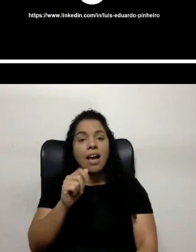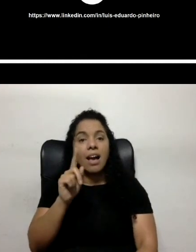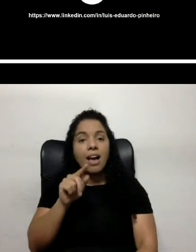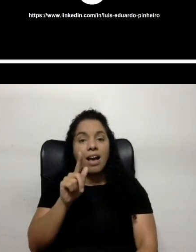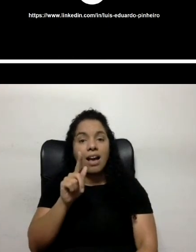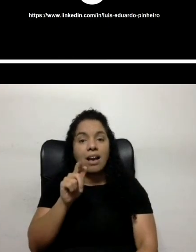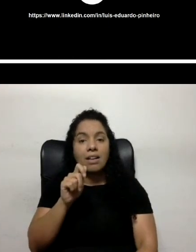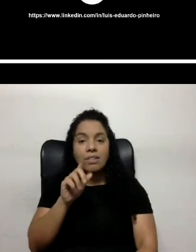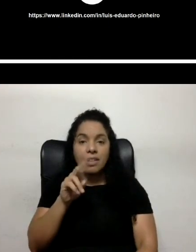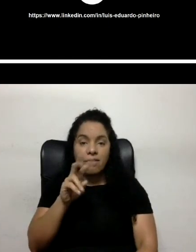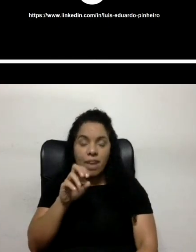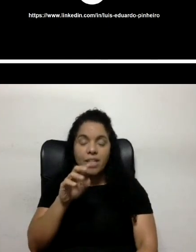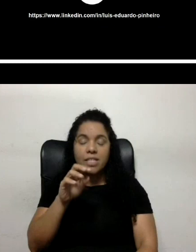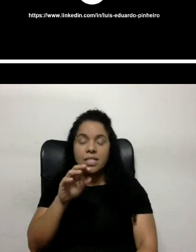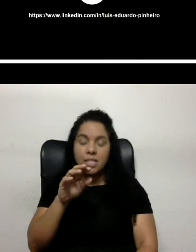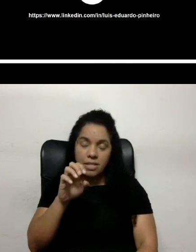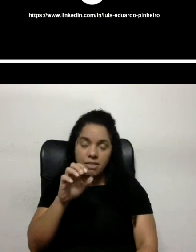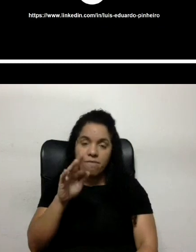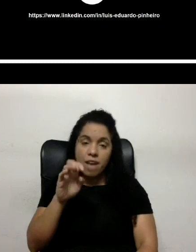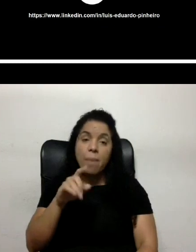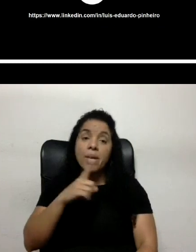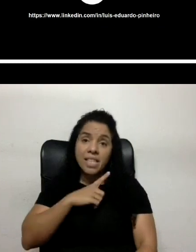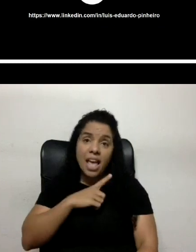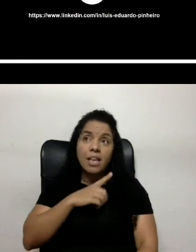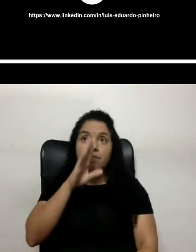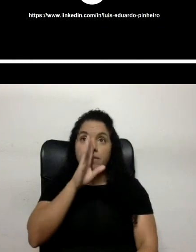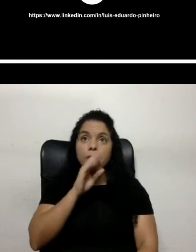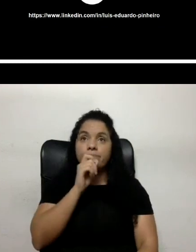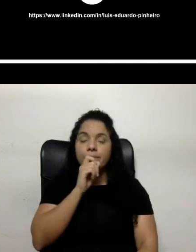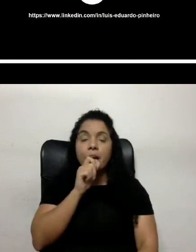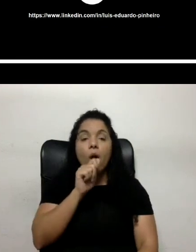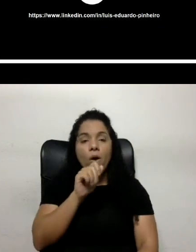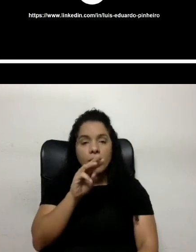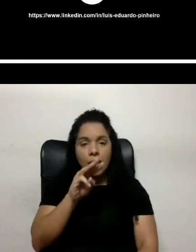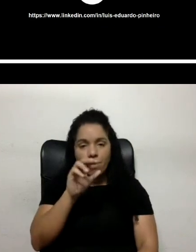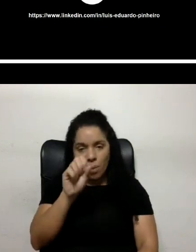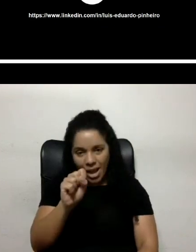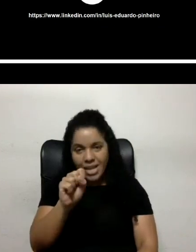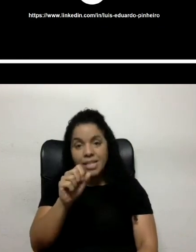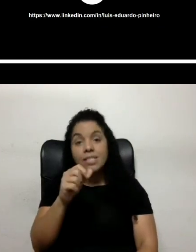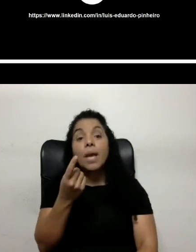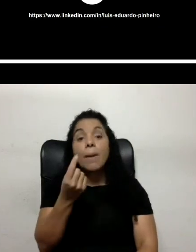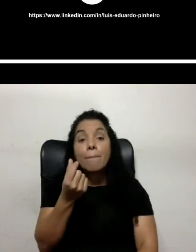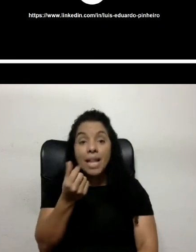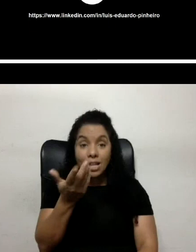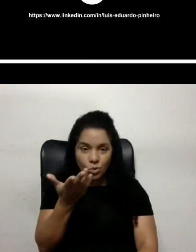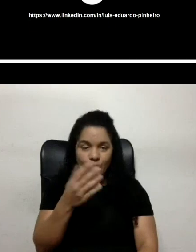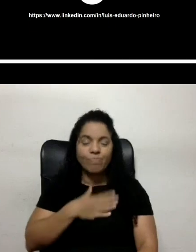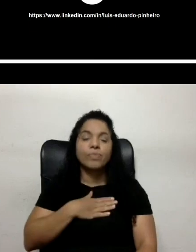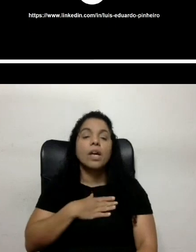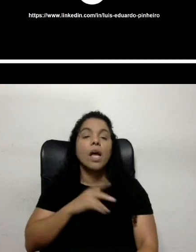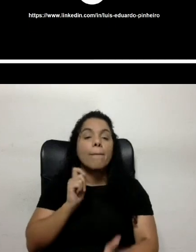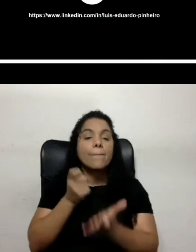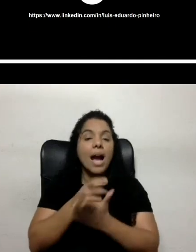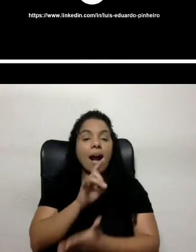Olha, tem uma versão free, porque como é que funciona o AWS device farm? Em questão de preço, tá? Você paga